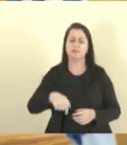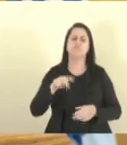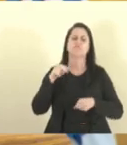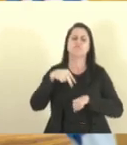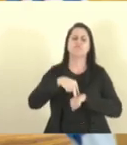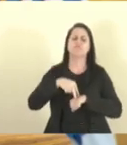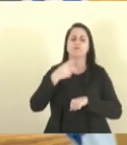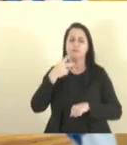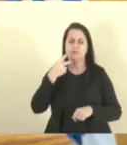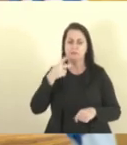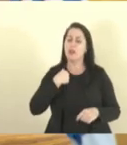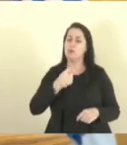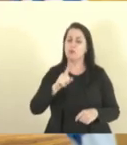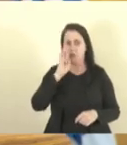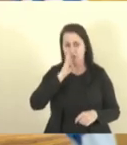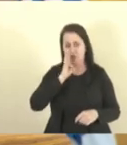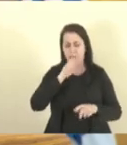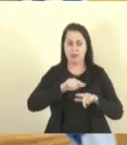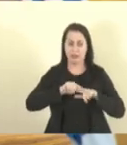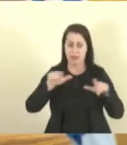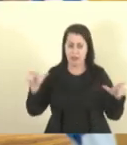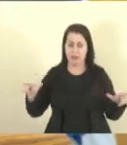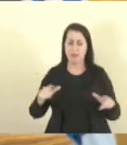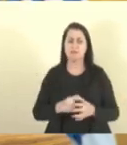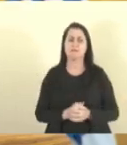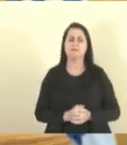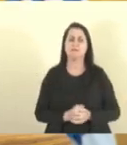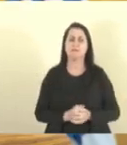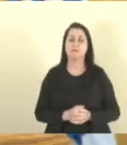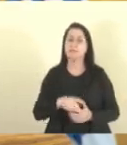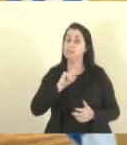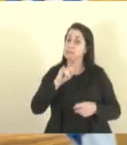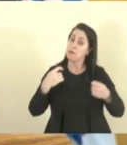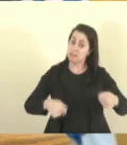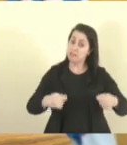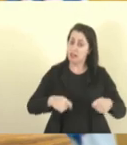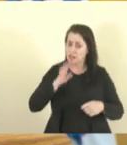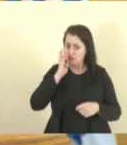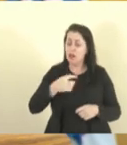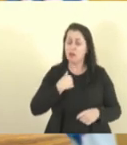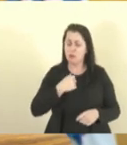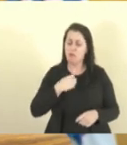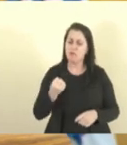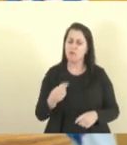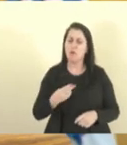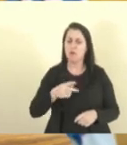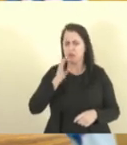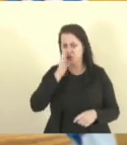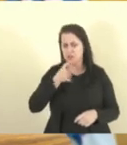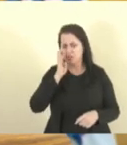hoje eu não estou criticando ninguém, mas se for preciso criticar, eu vou criticar,